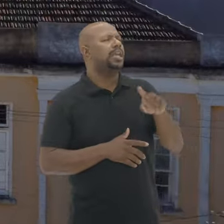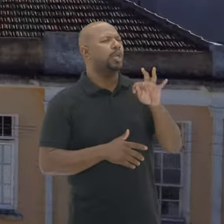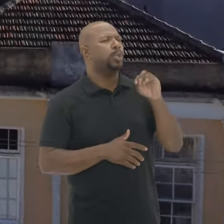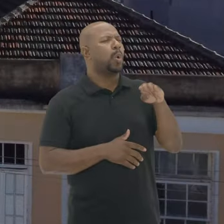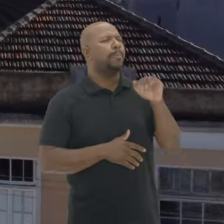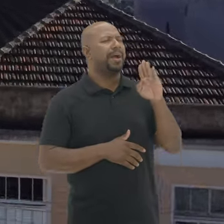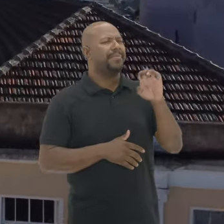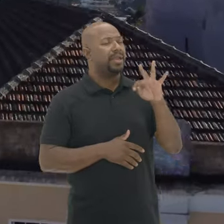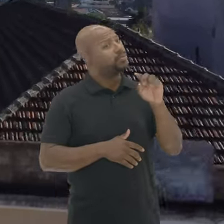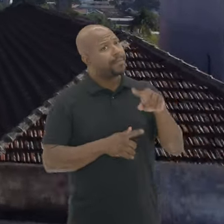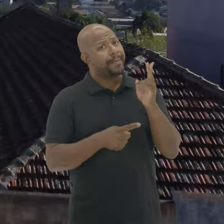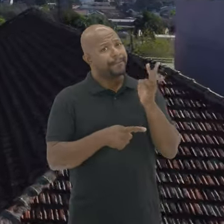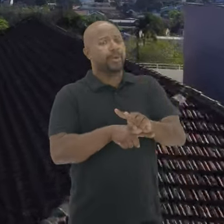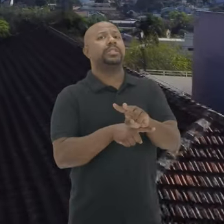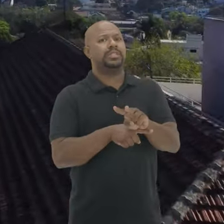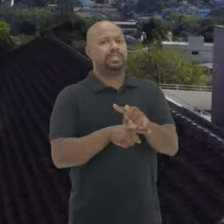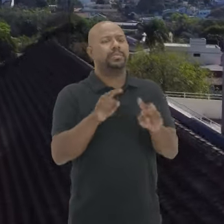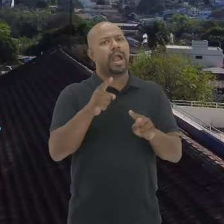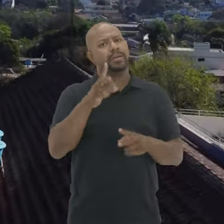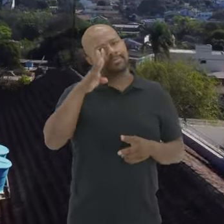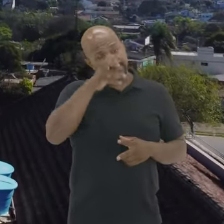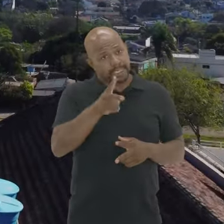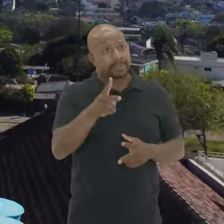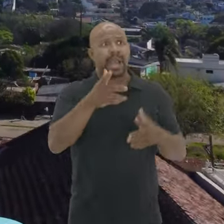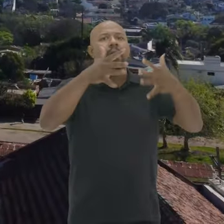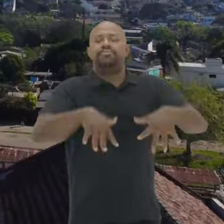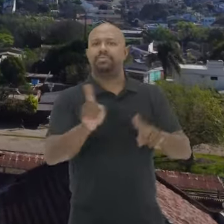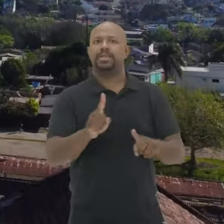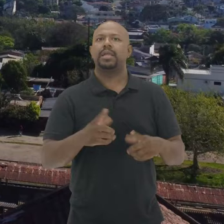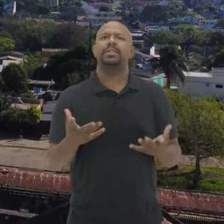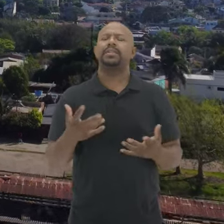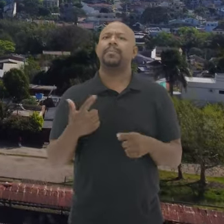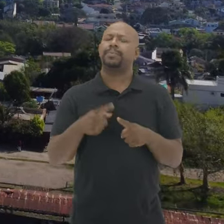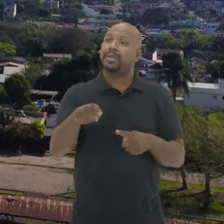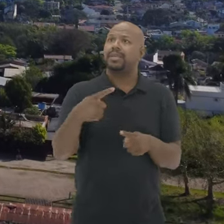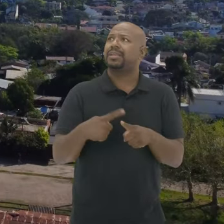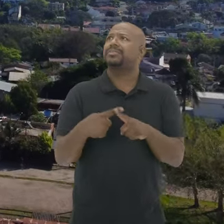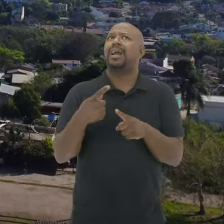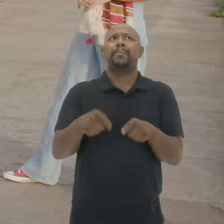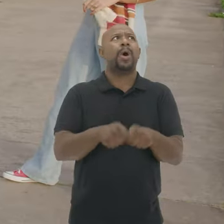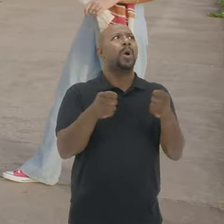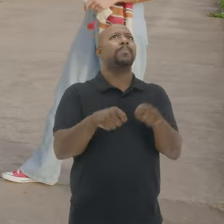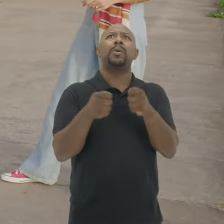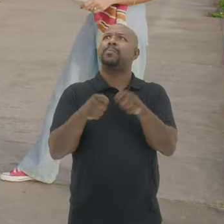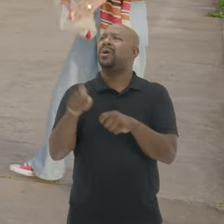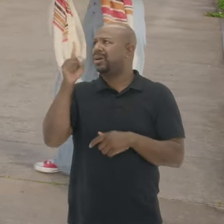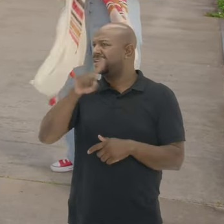o tombamento É justamente para proteger Para manter em pé E aí por que Que está nesse estado